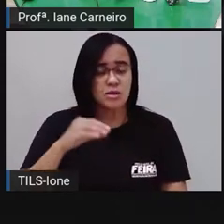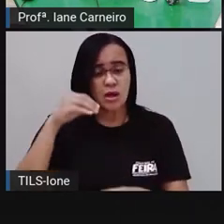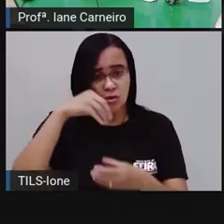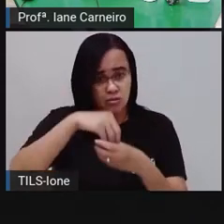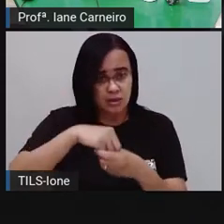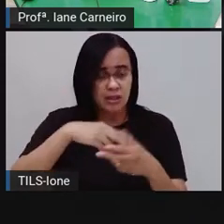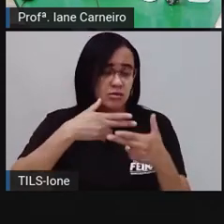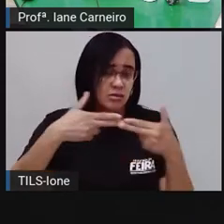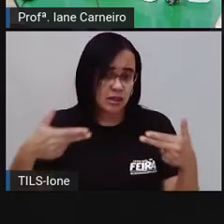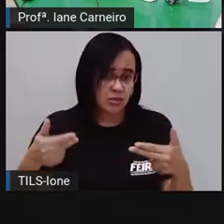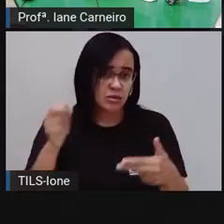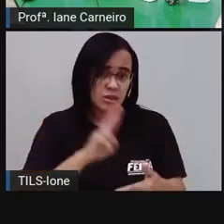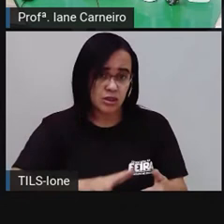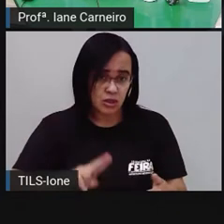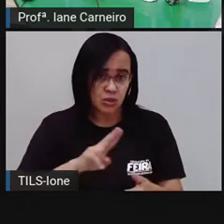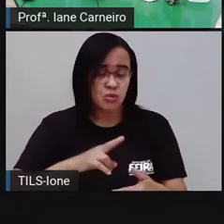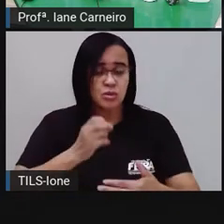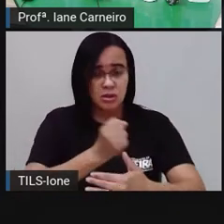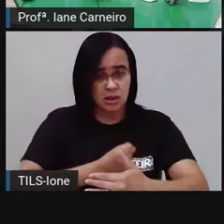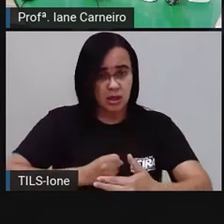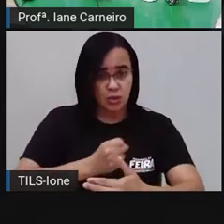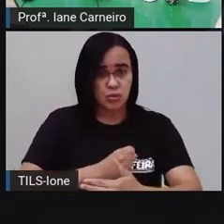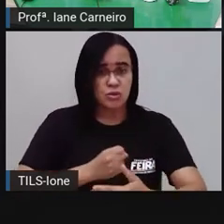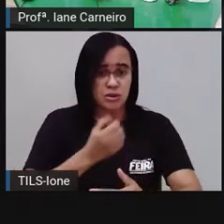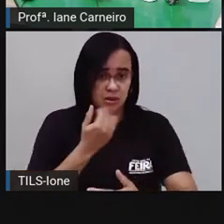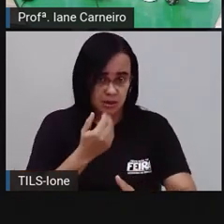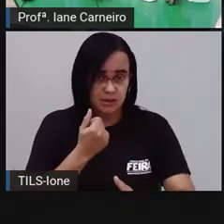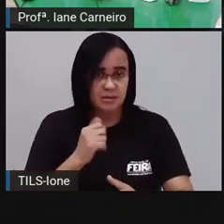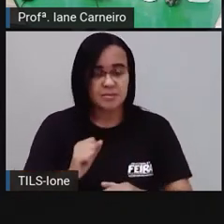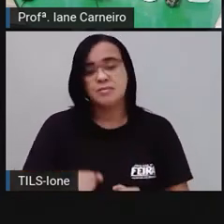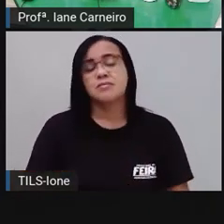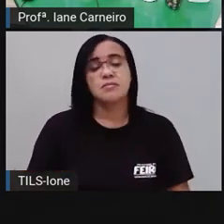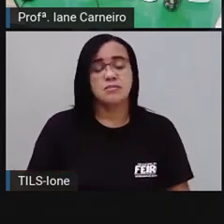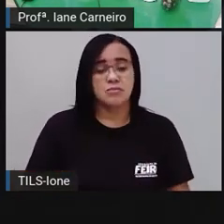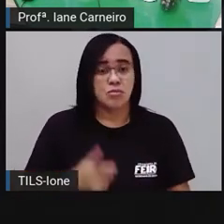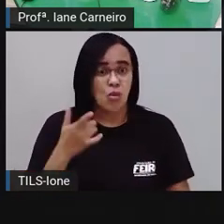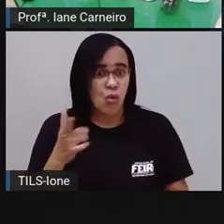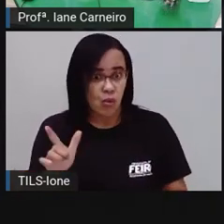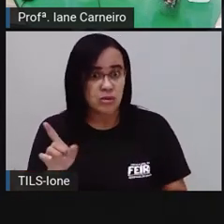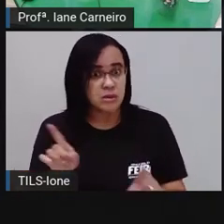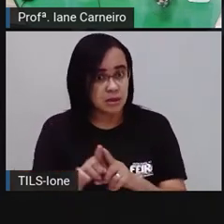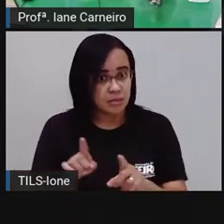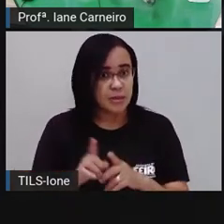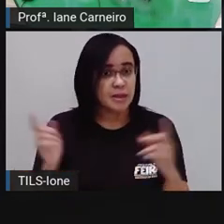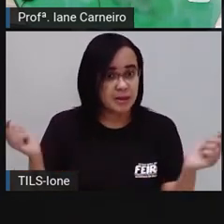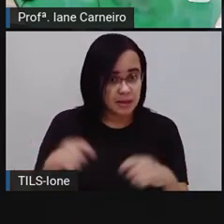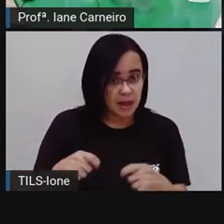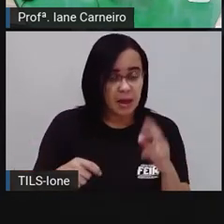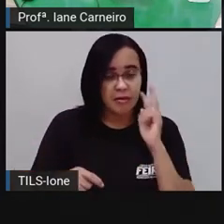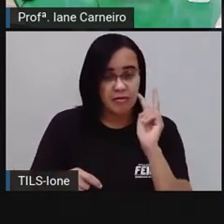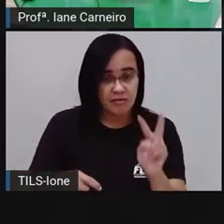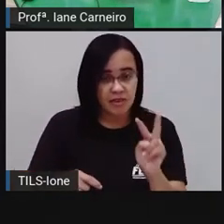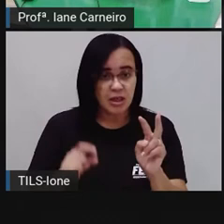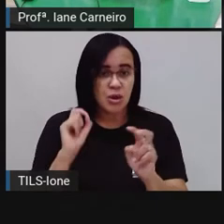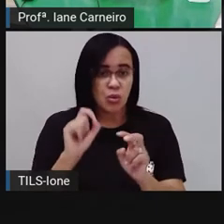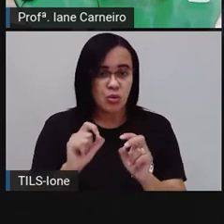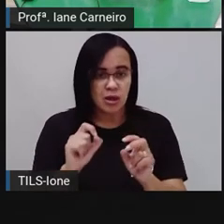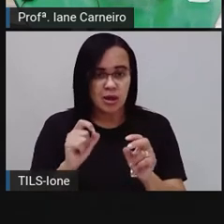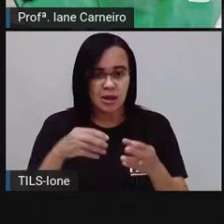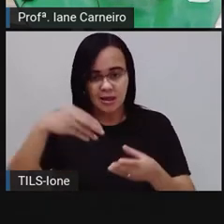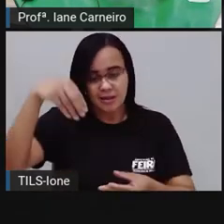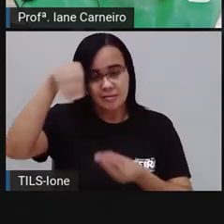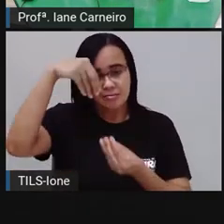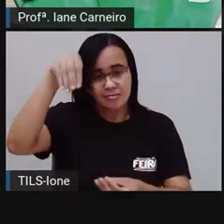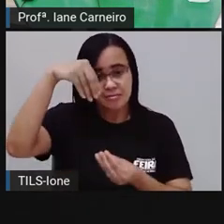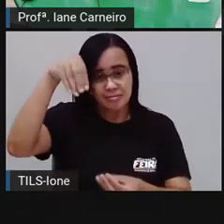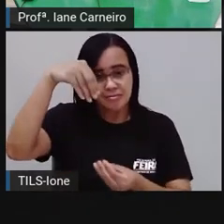Principalmente os que estão na cozinha, tá bom? Outra forma que a gente tem de ver as unidades de medidas são nas embalagens dos